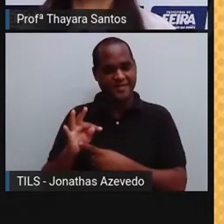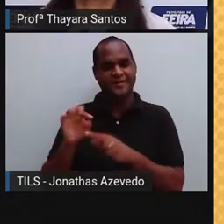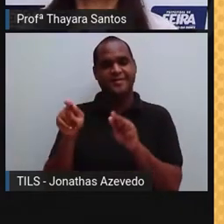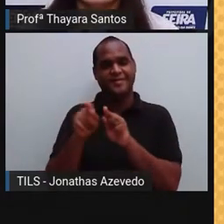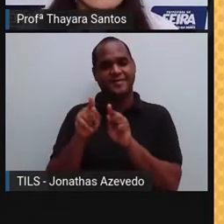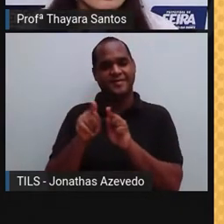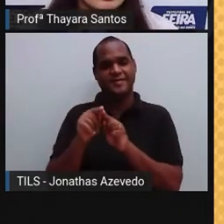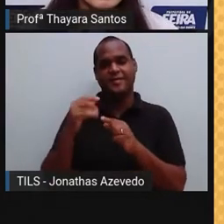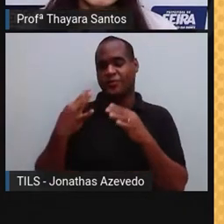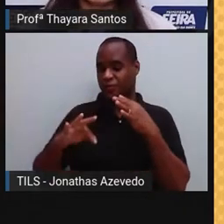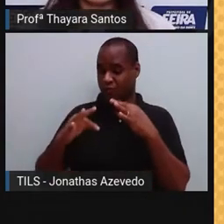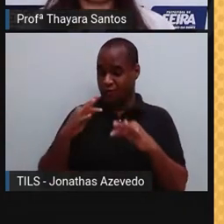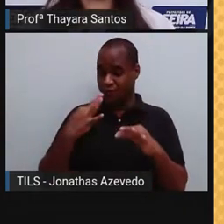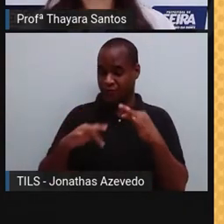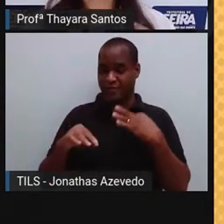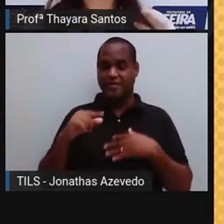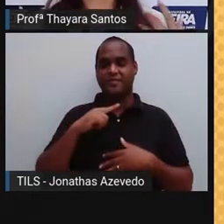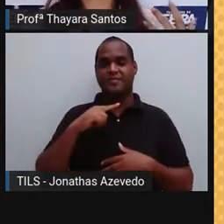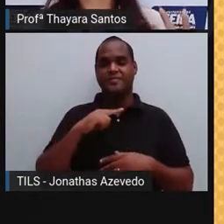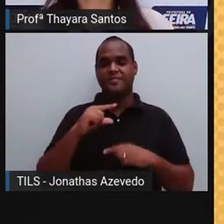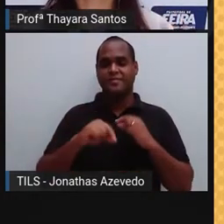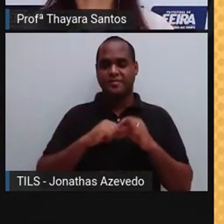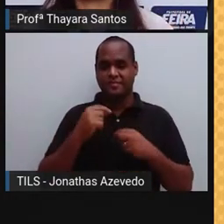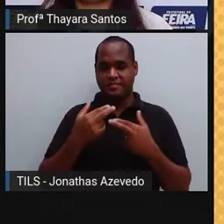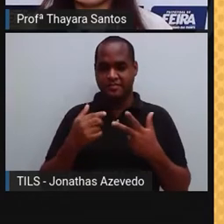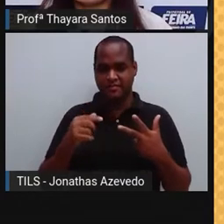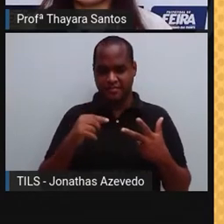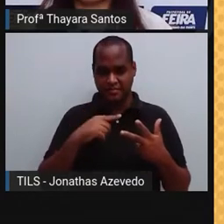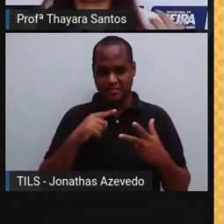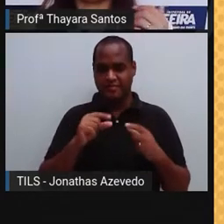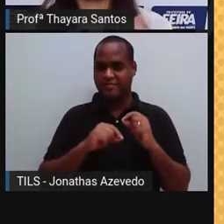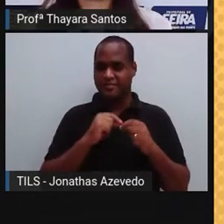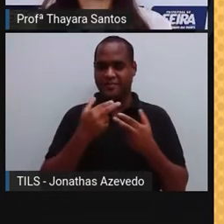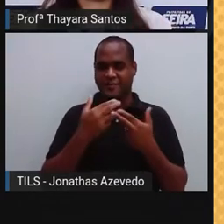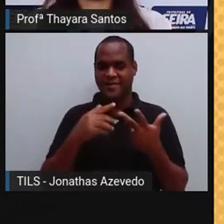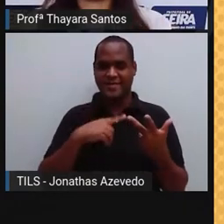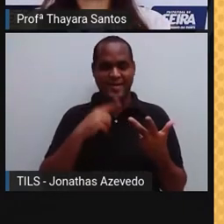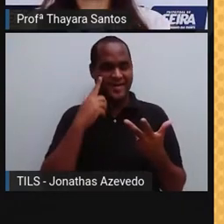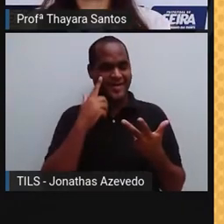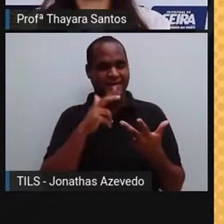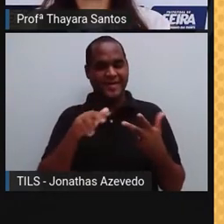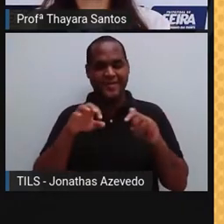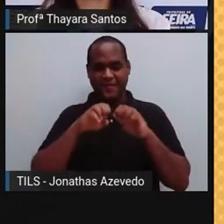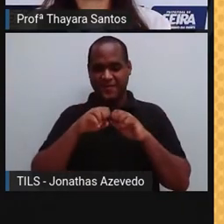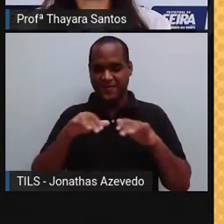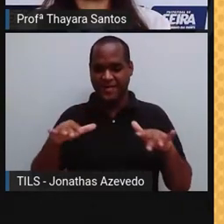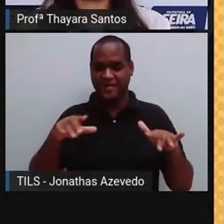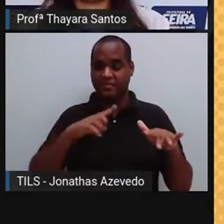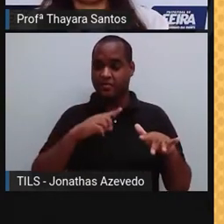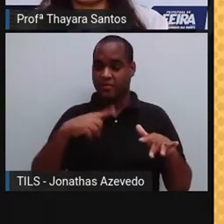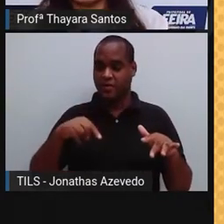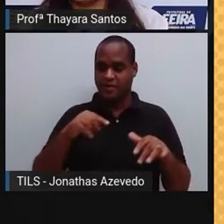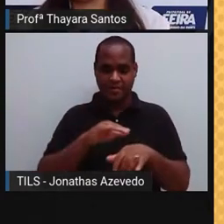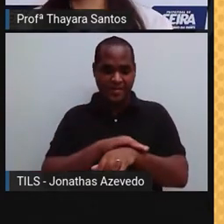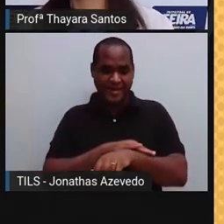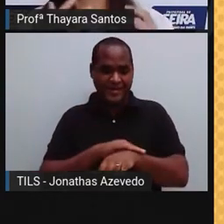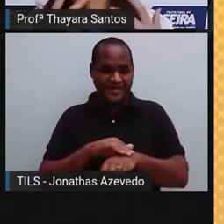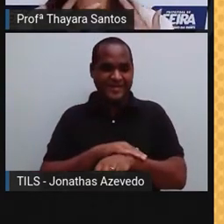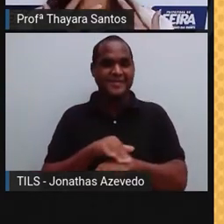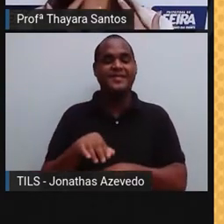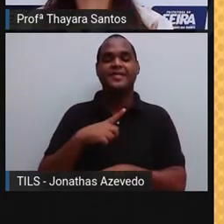também de dor. Então, esses mecanorreceptores, eles estão espalhados tanto na nossa pele,